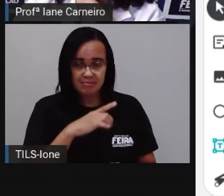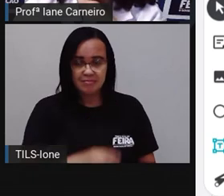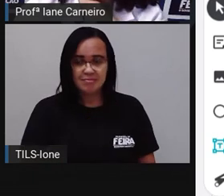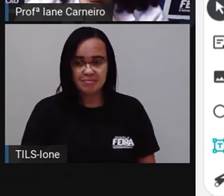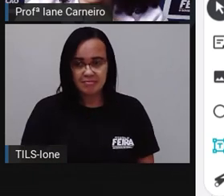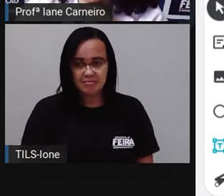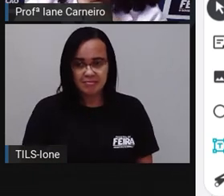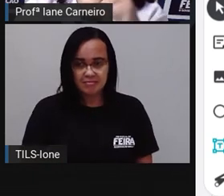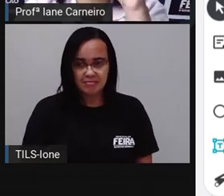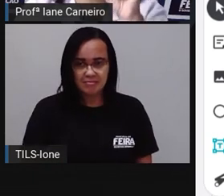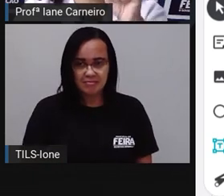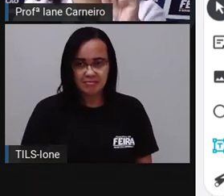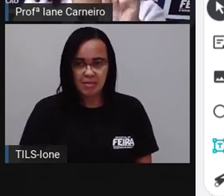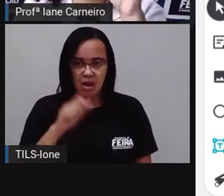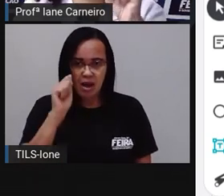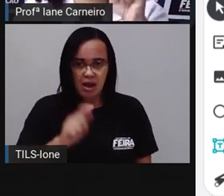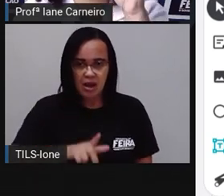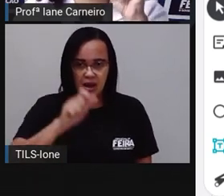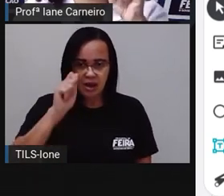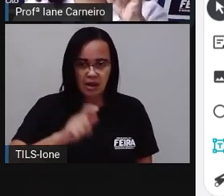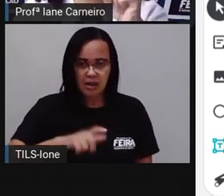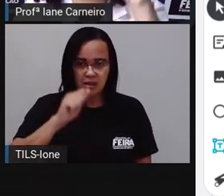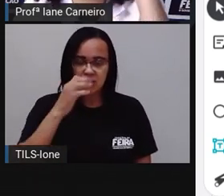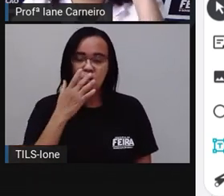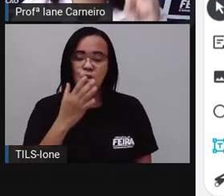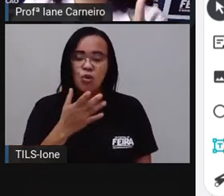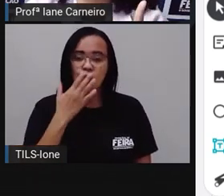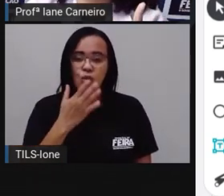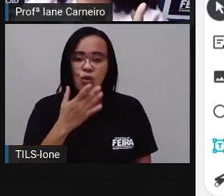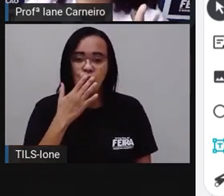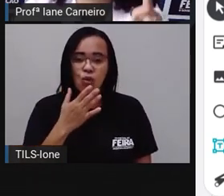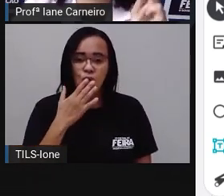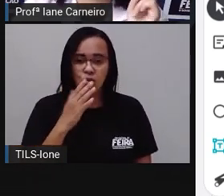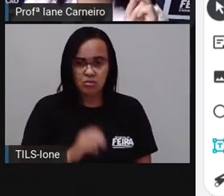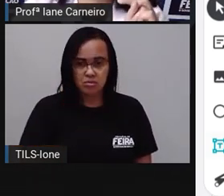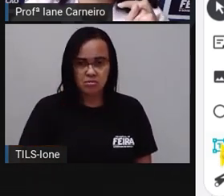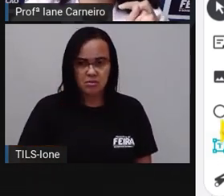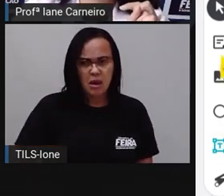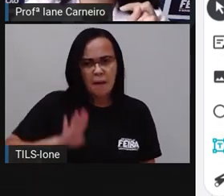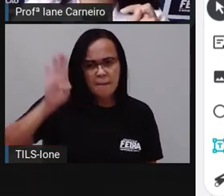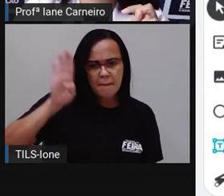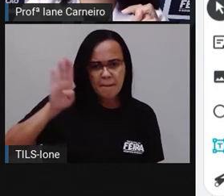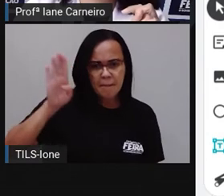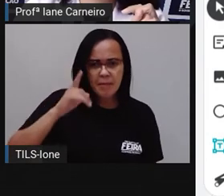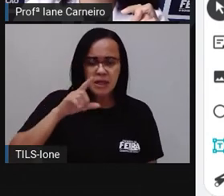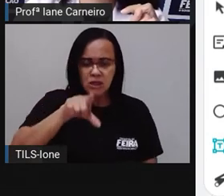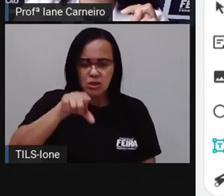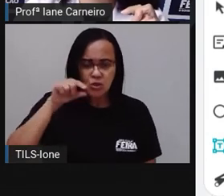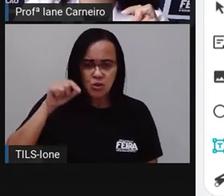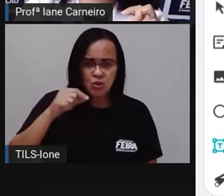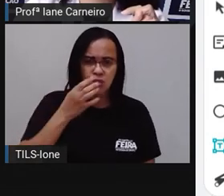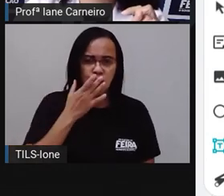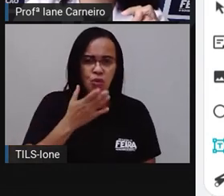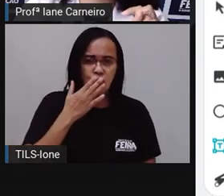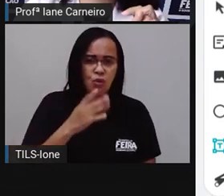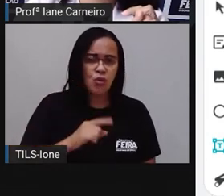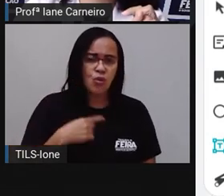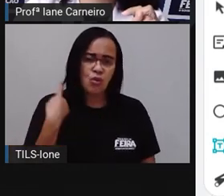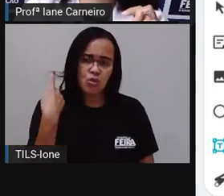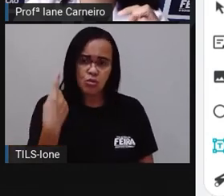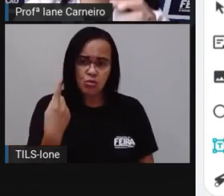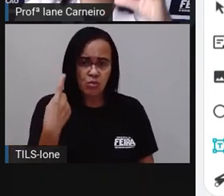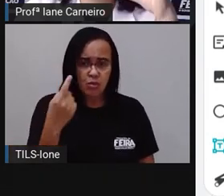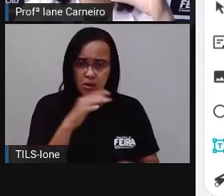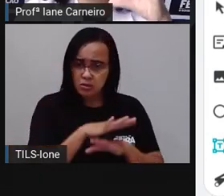na cor azul, quantas pessoas votaram na cor azul? Uma só. Então, eu venho aqui, ó, no meu gráfico e vou